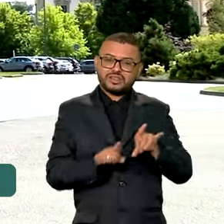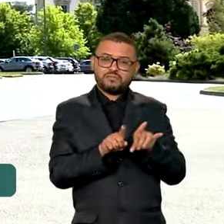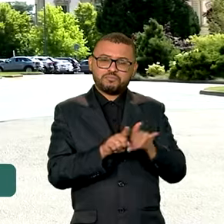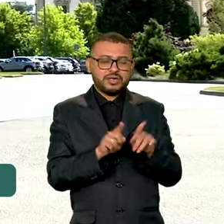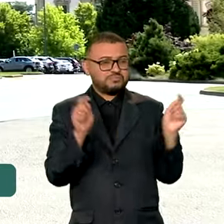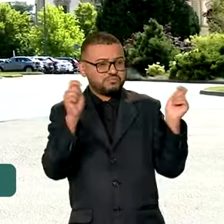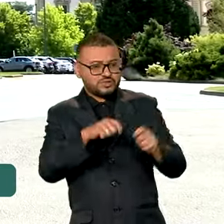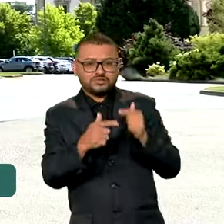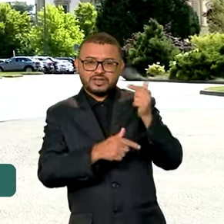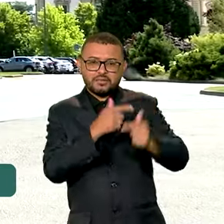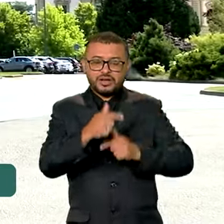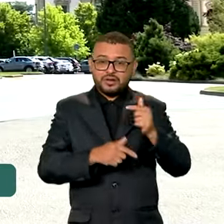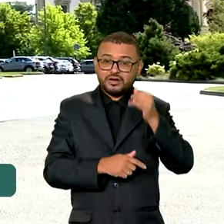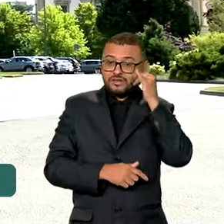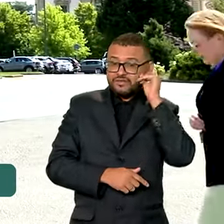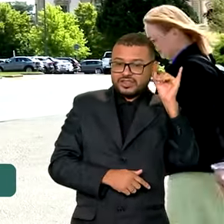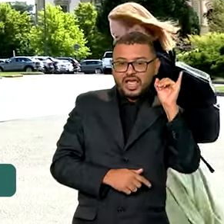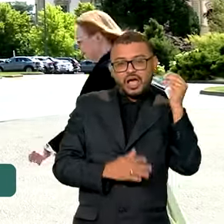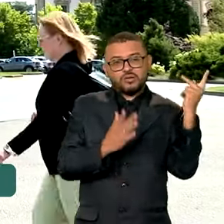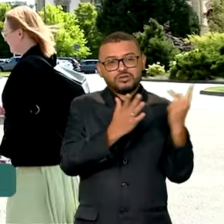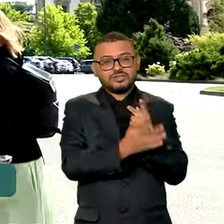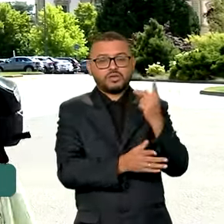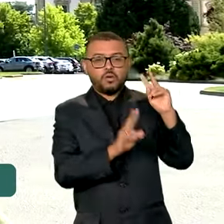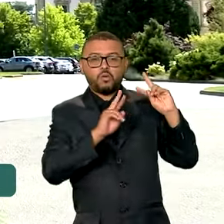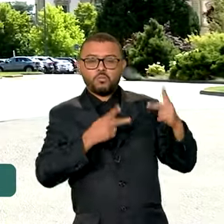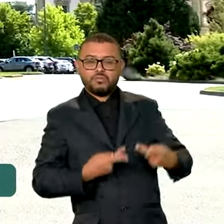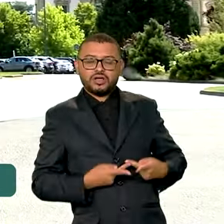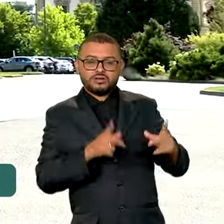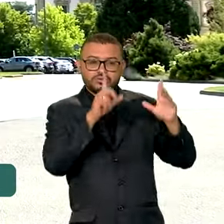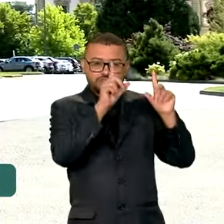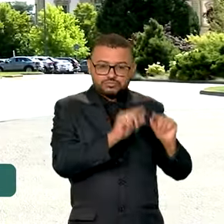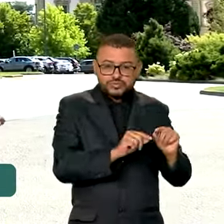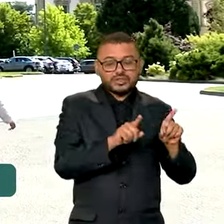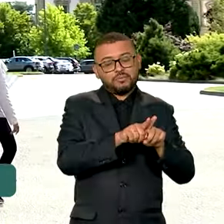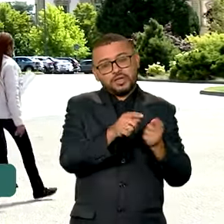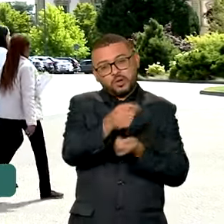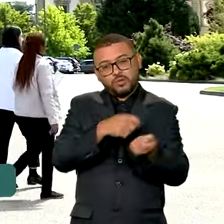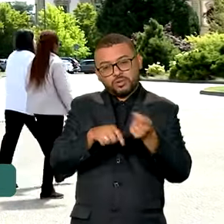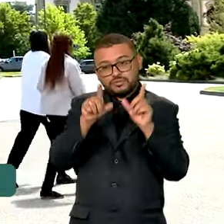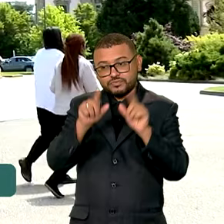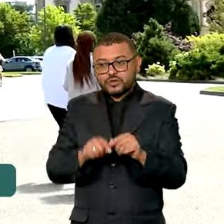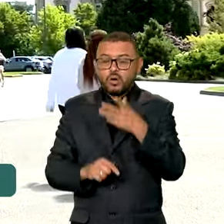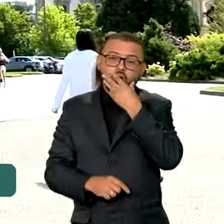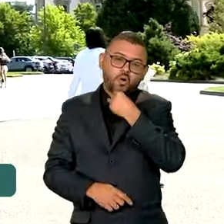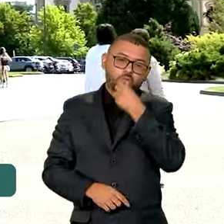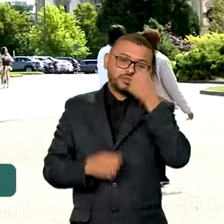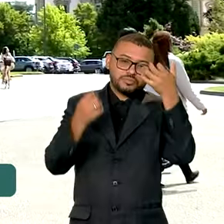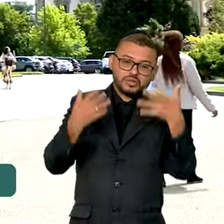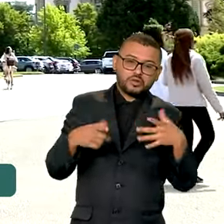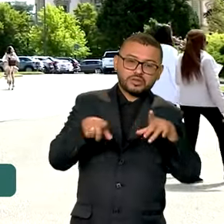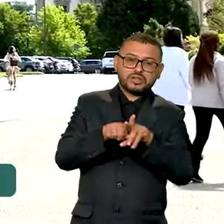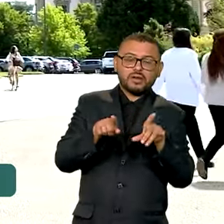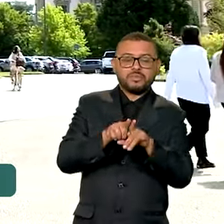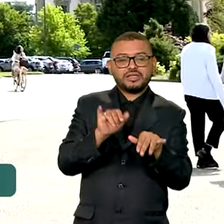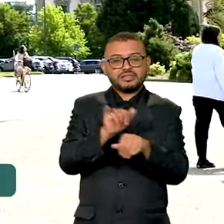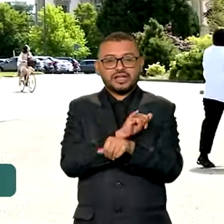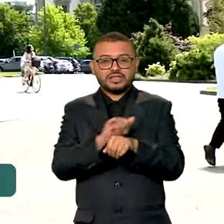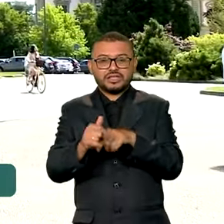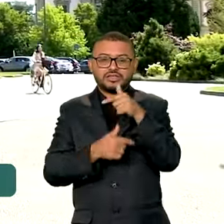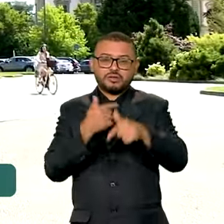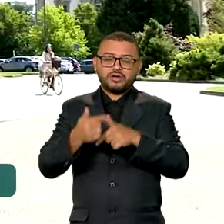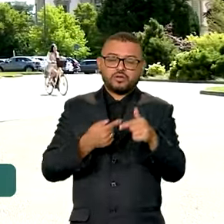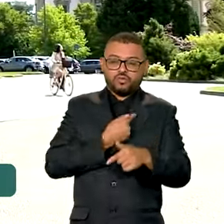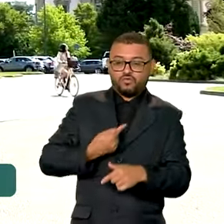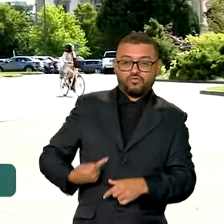possível para minimizar o impacto humano e econômico. Luiz Marinho também falou sobre ações do governo